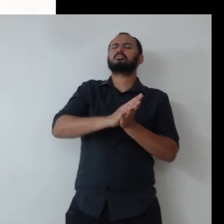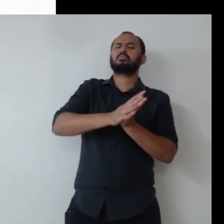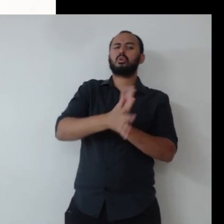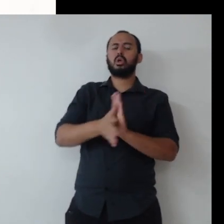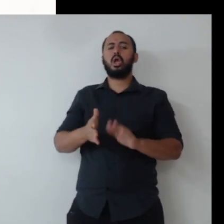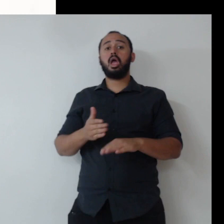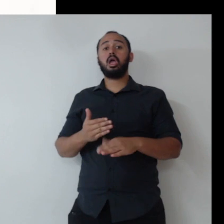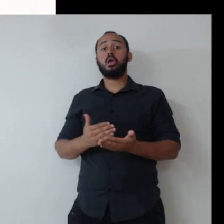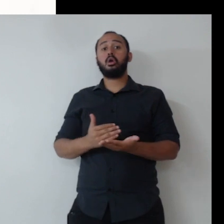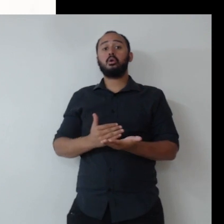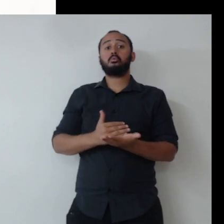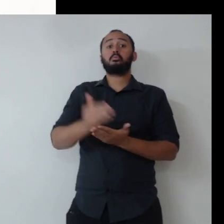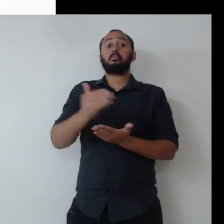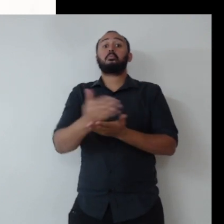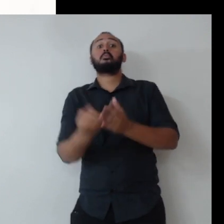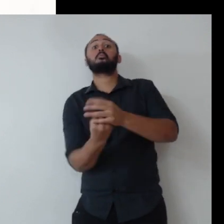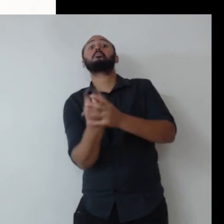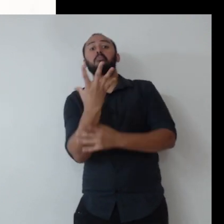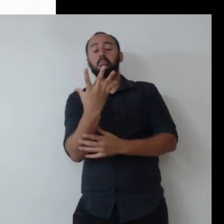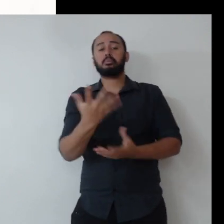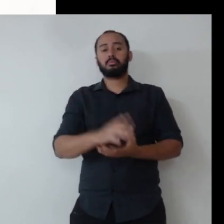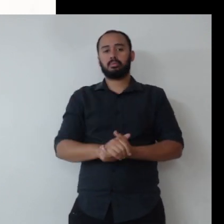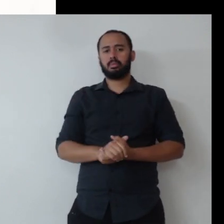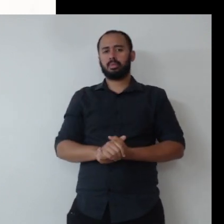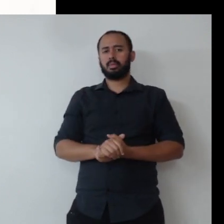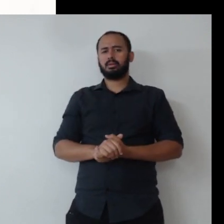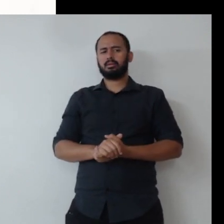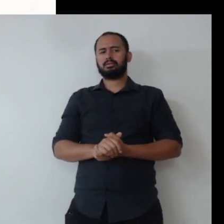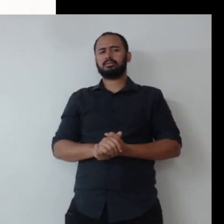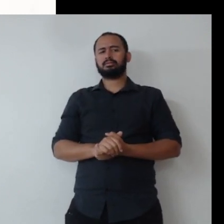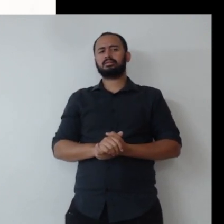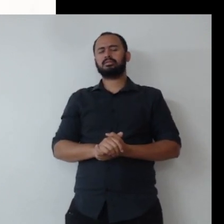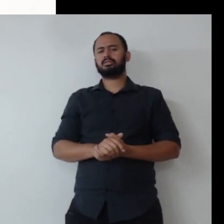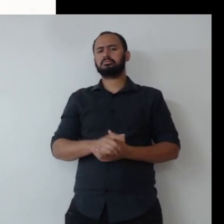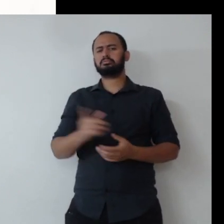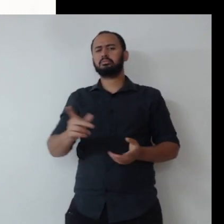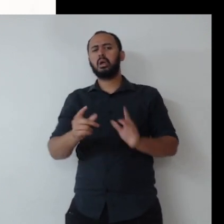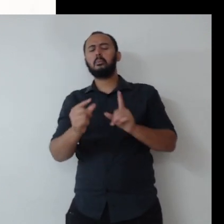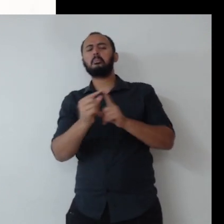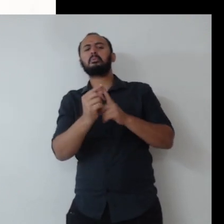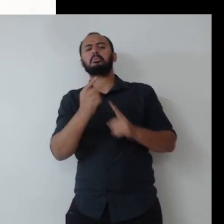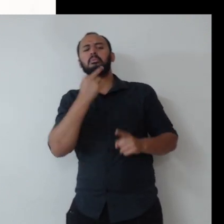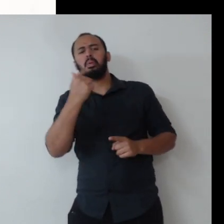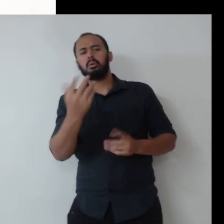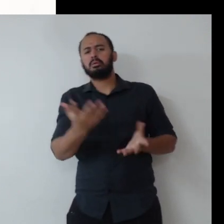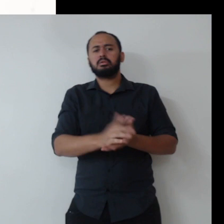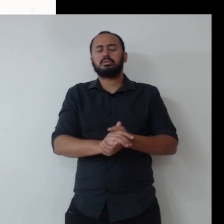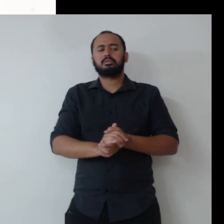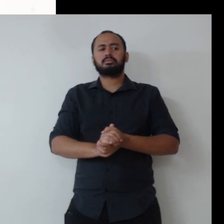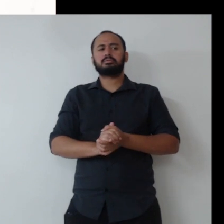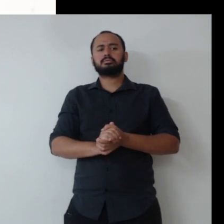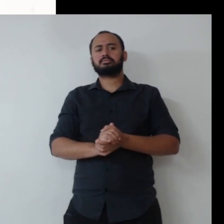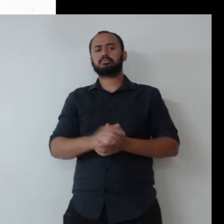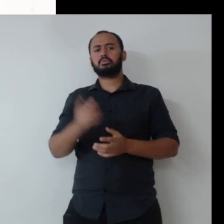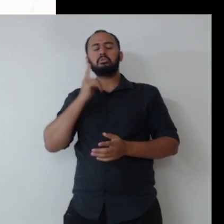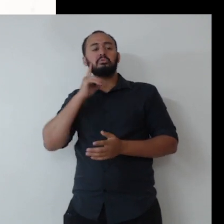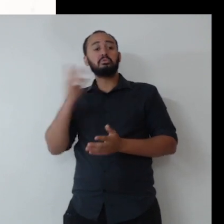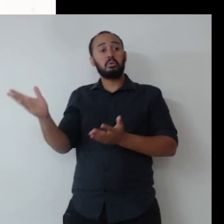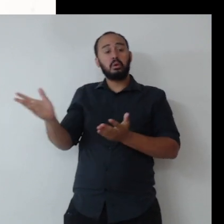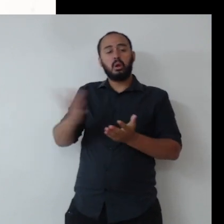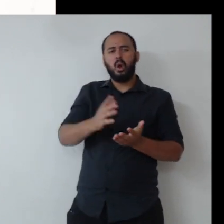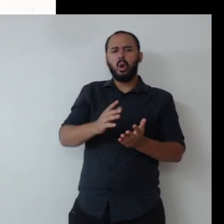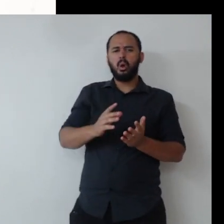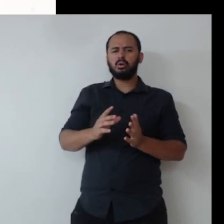interessantes, e a GRI, que é o Global Report Initiative, que traz diversos padrões com